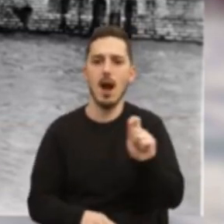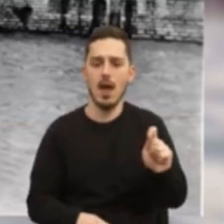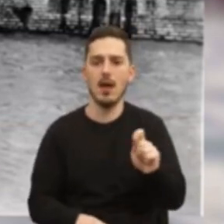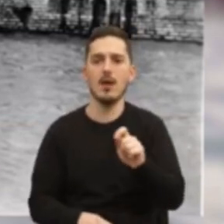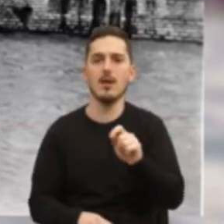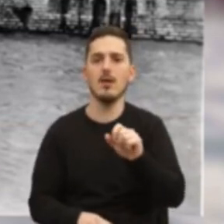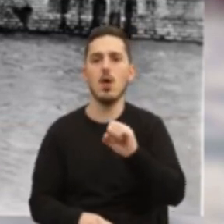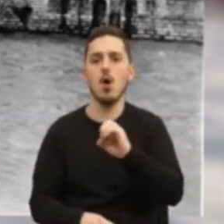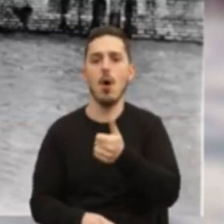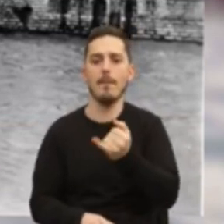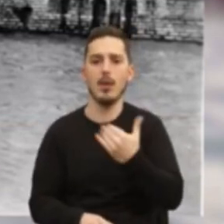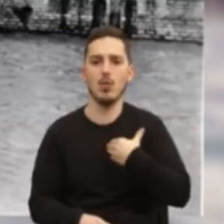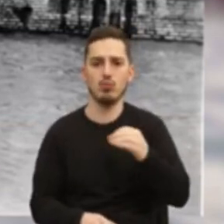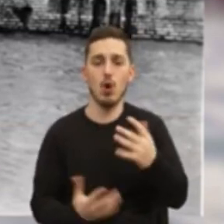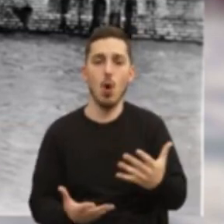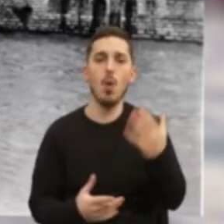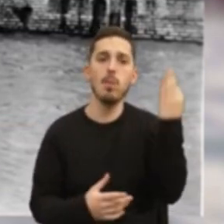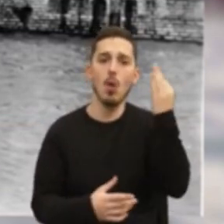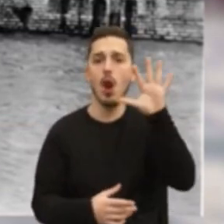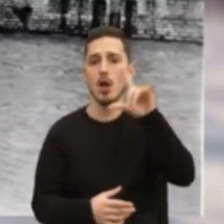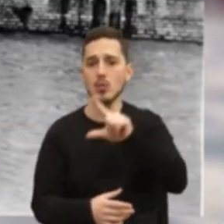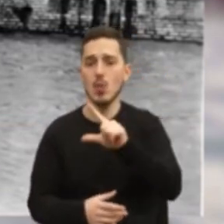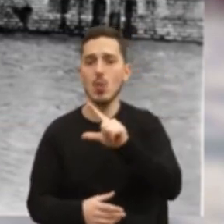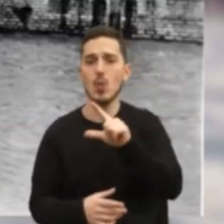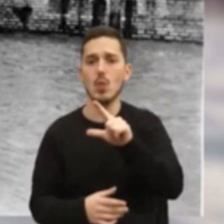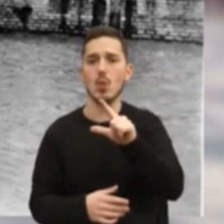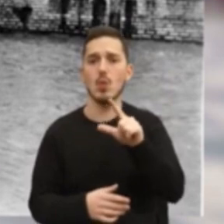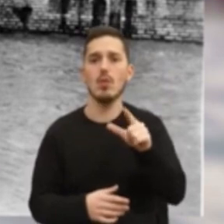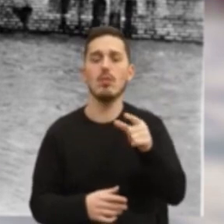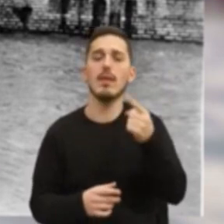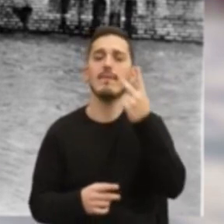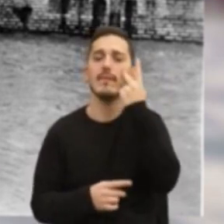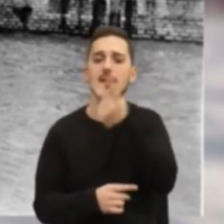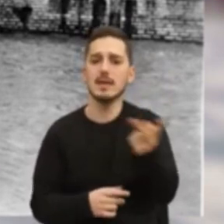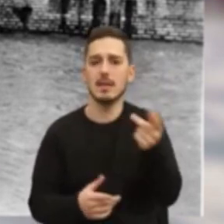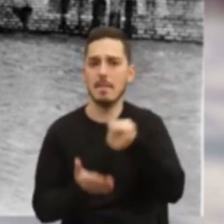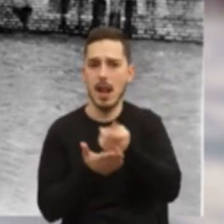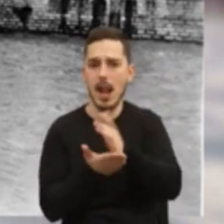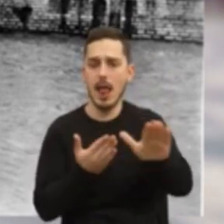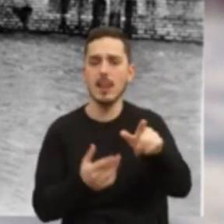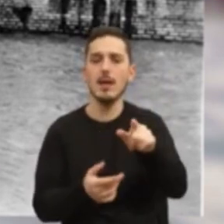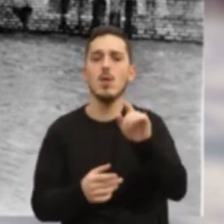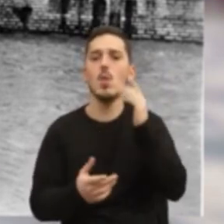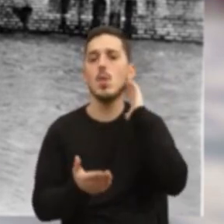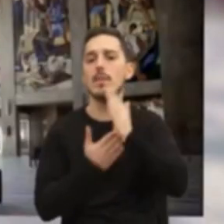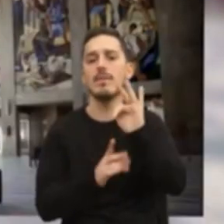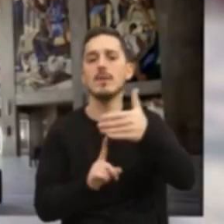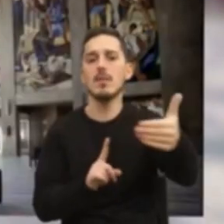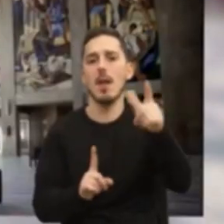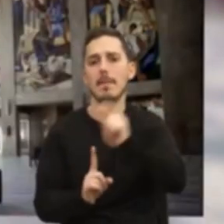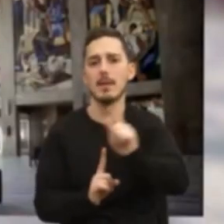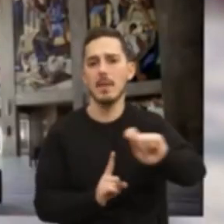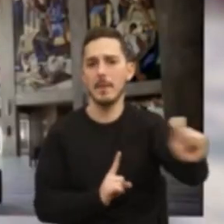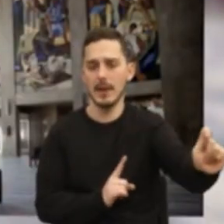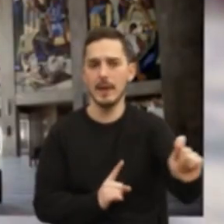Rocha Condóbides. Atualmente, o Porto de Lisboa disponibiliza apenas visitas gratuitas no último fim de semana de cada mês.